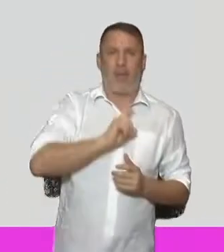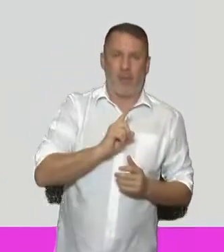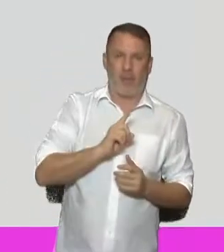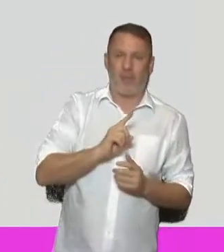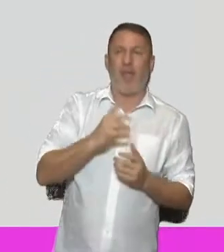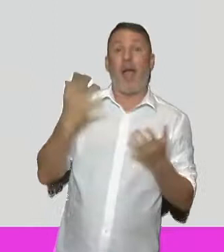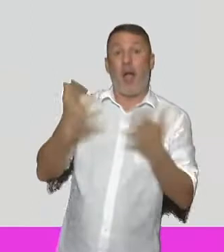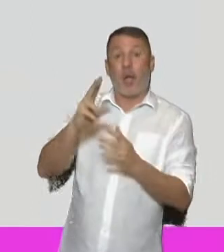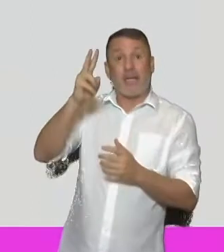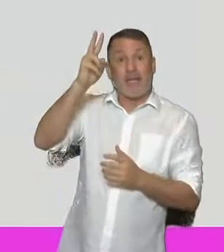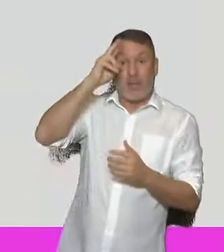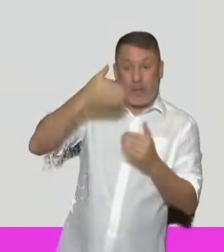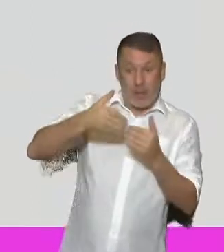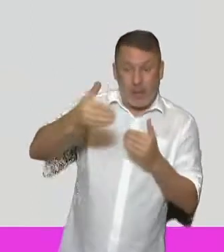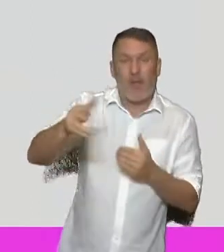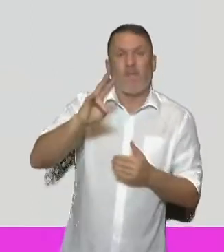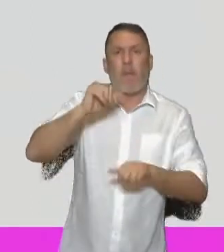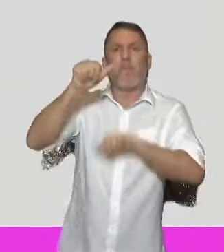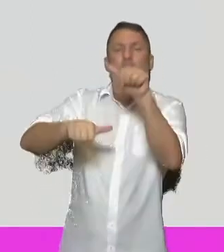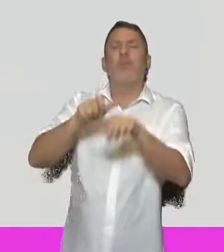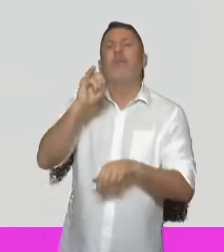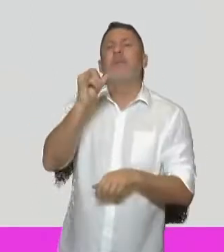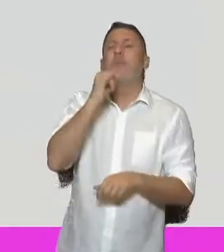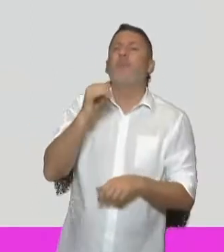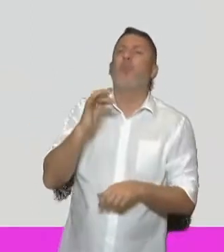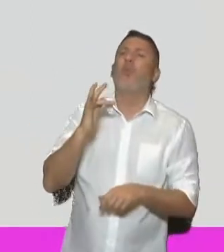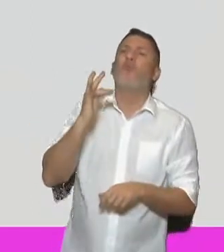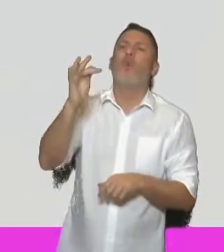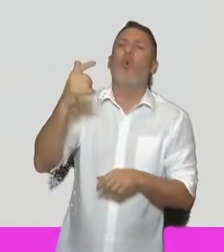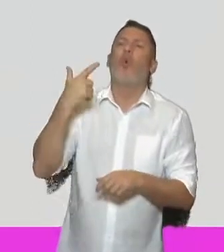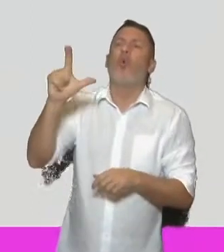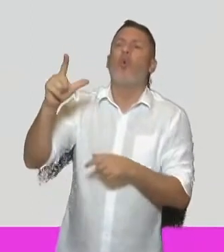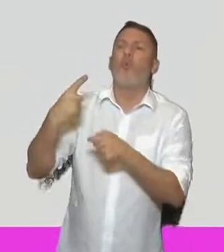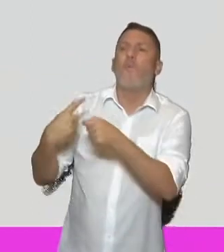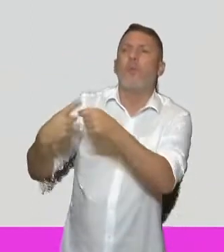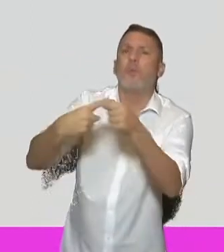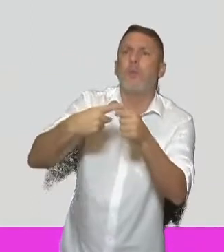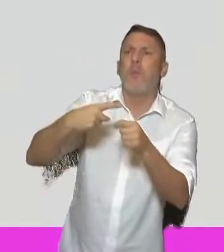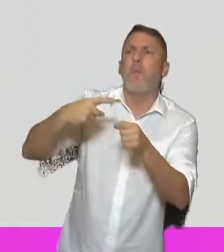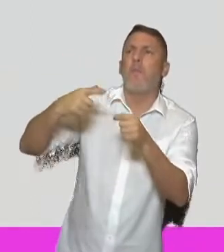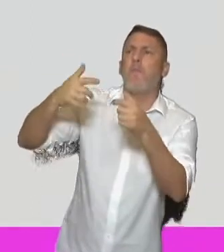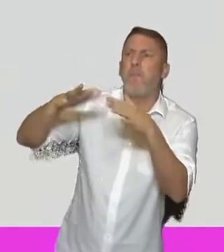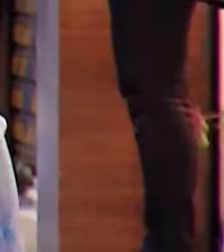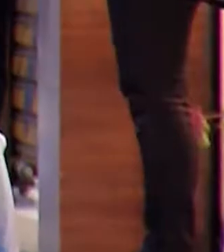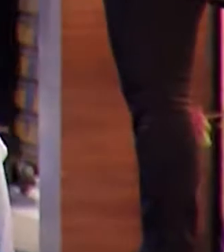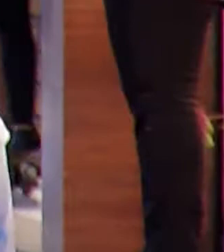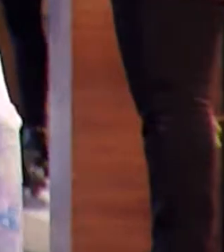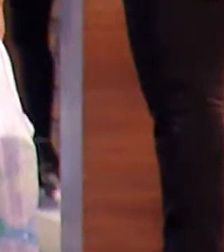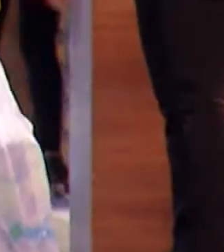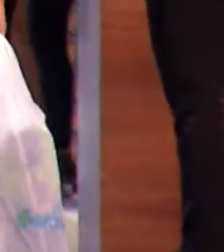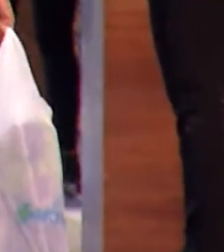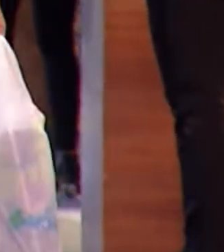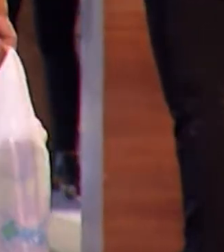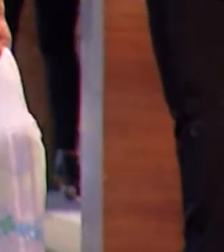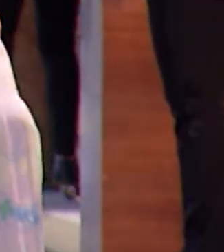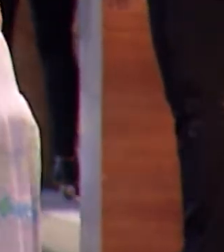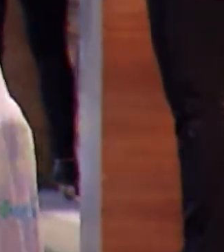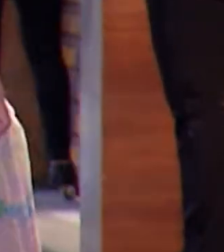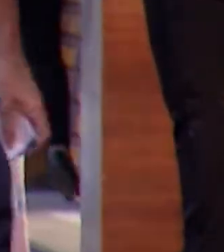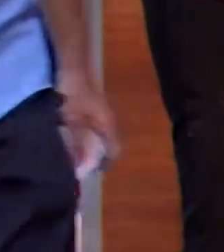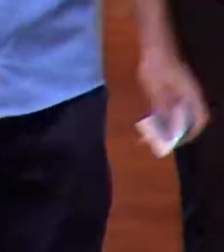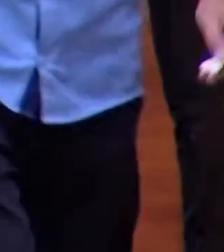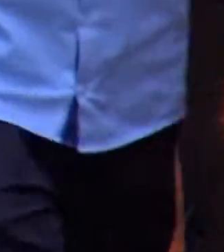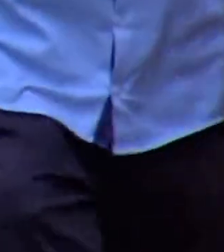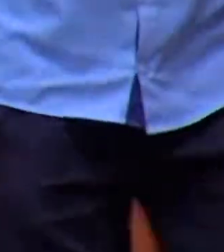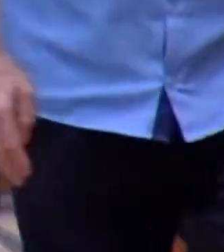a regra da conurbação porque nós estamos em queda da pandemia neste momento. Uma série de mudanças